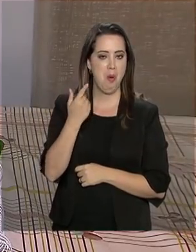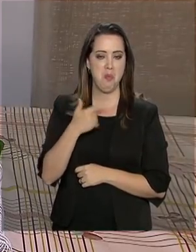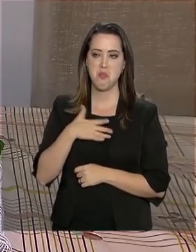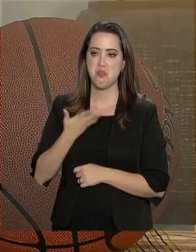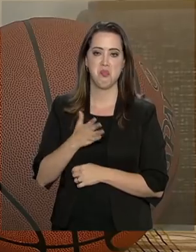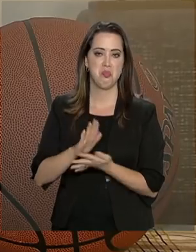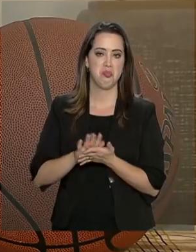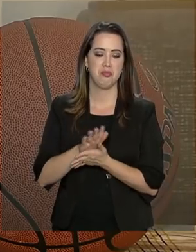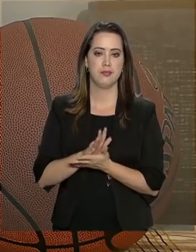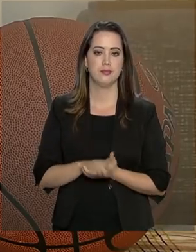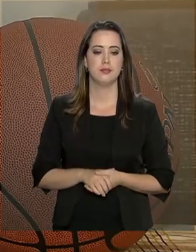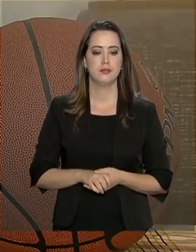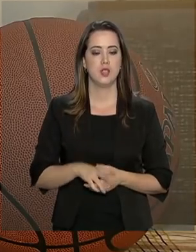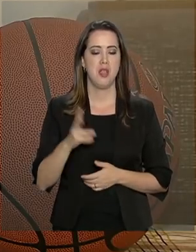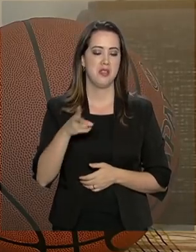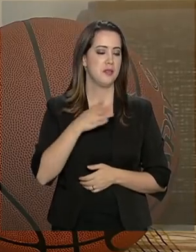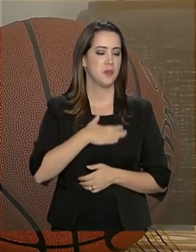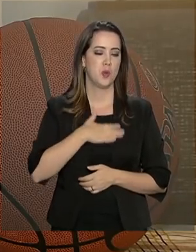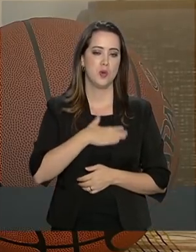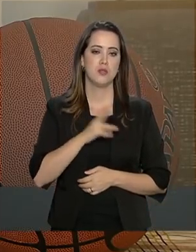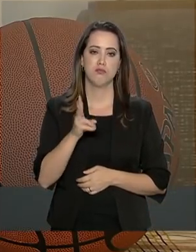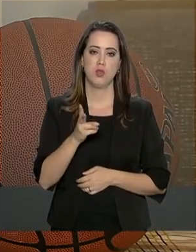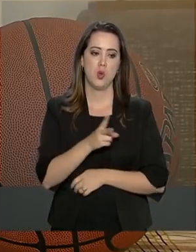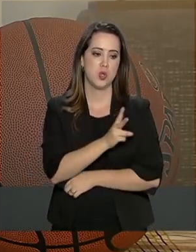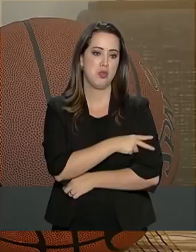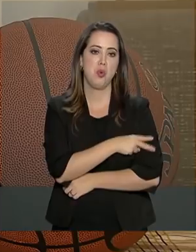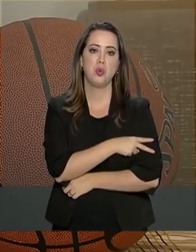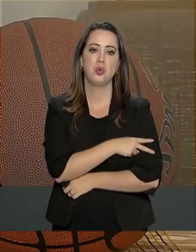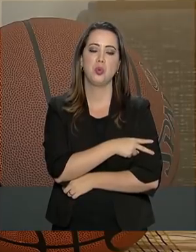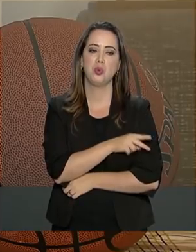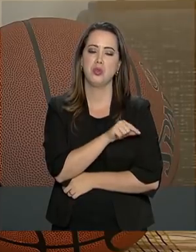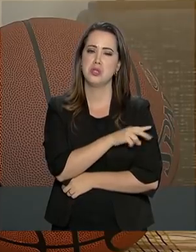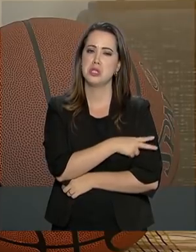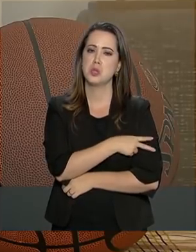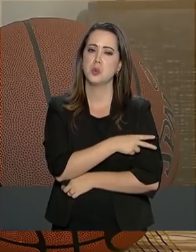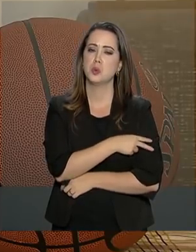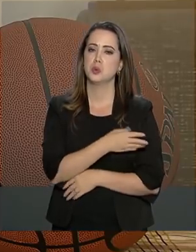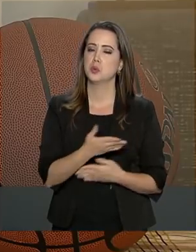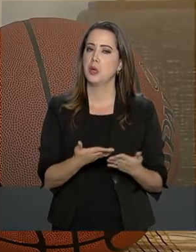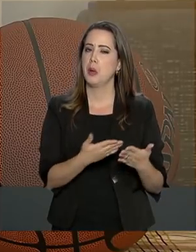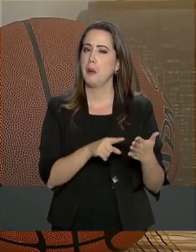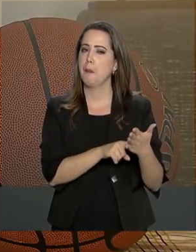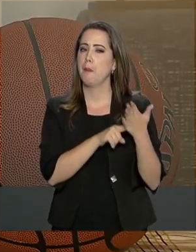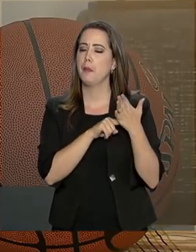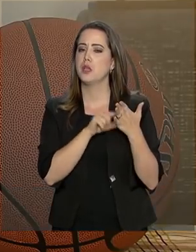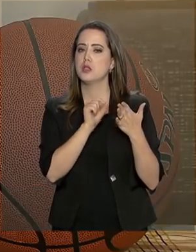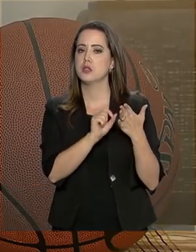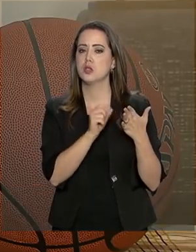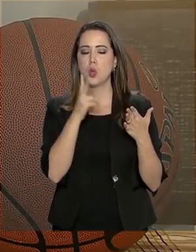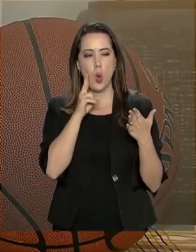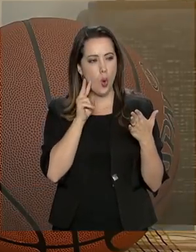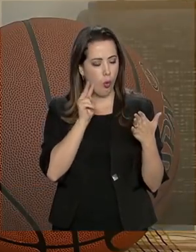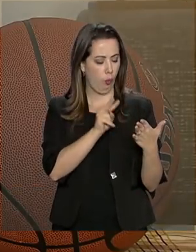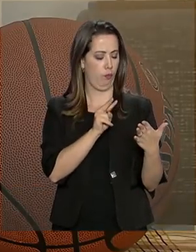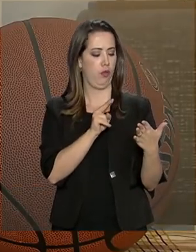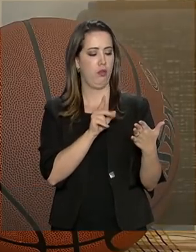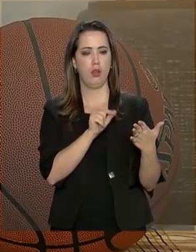assusta. Eu sempre gostei. Desde o segundo ano, eu sempre gostei. Meu segundo ano, depois que eu vi que